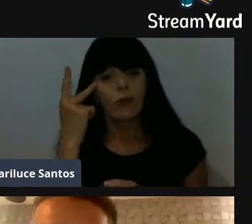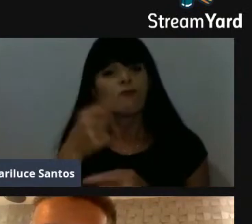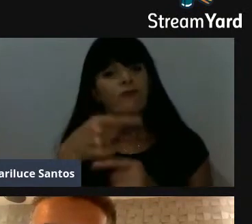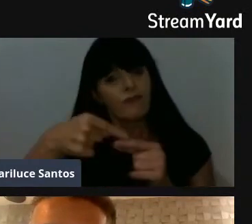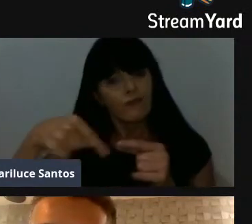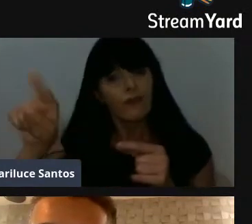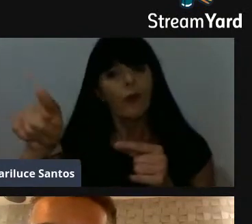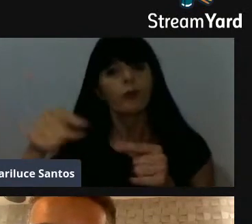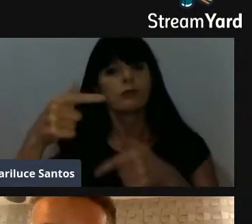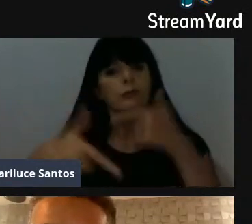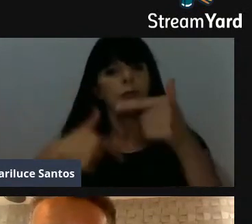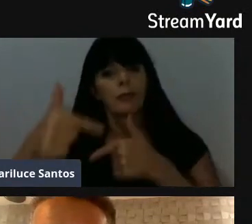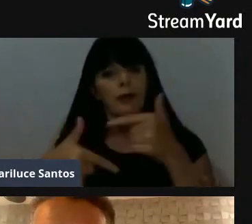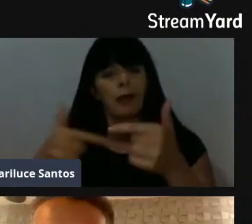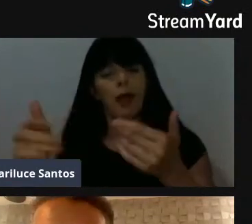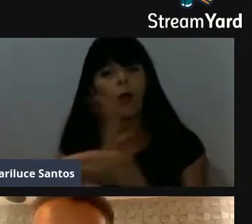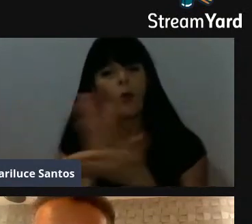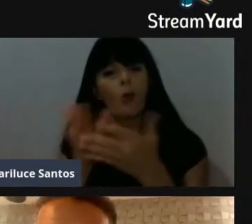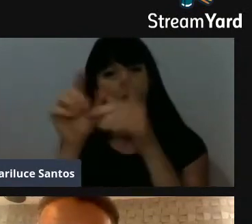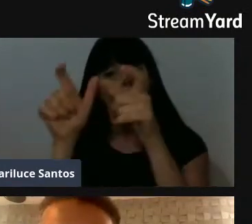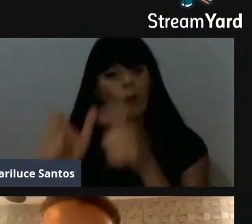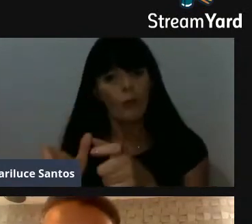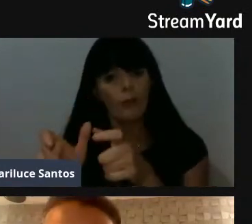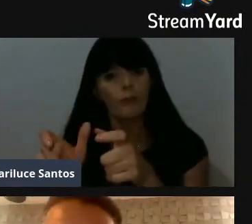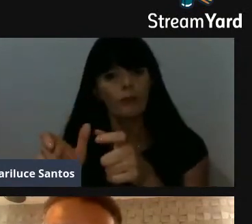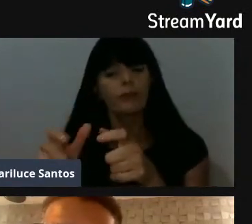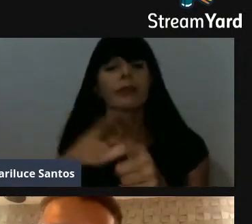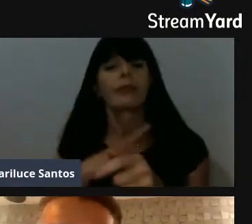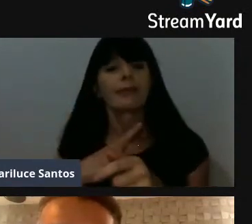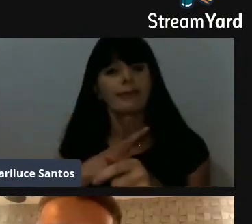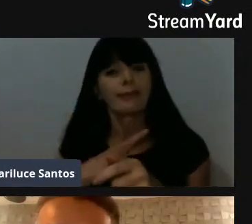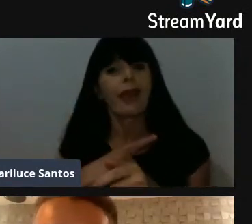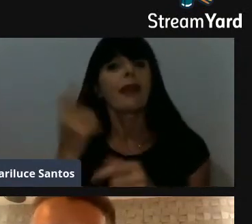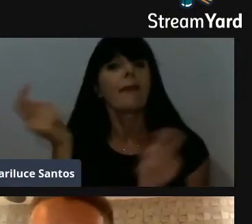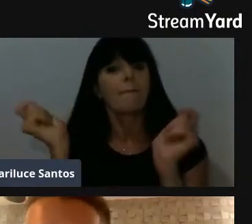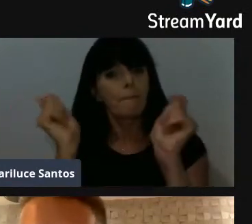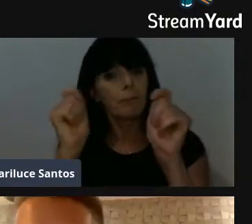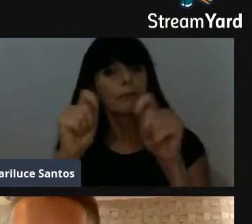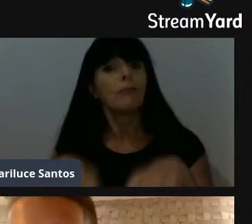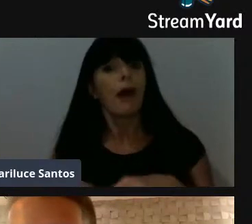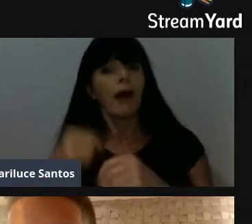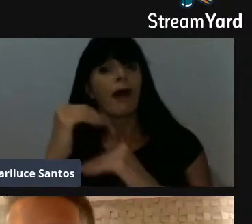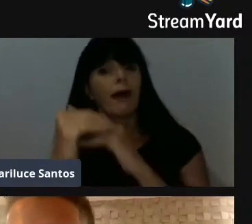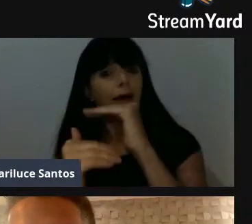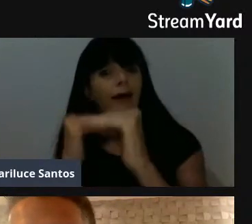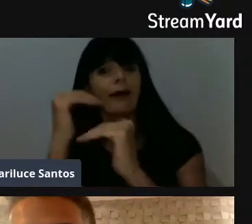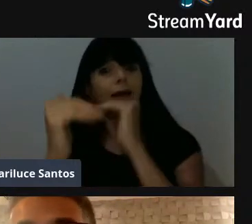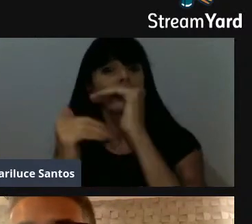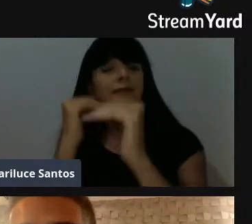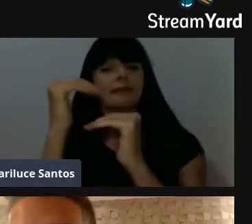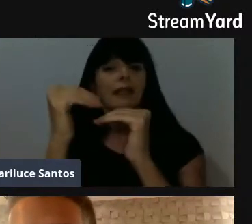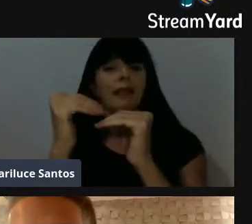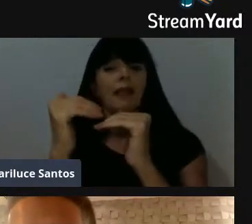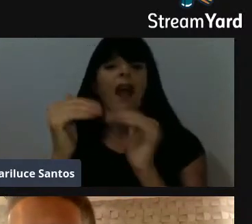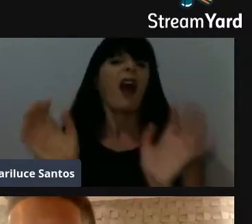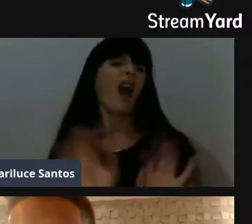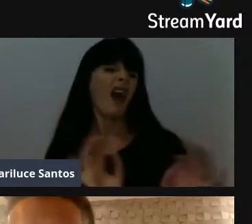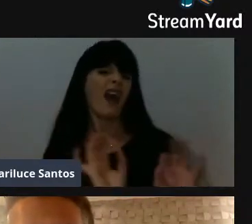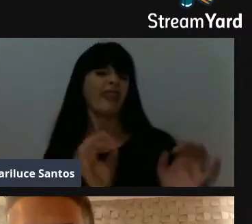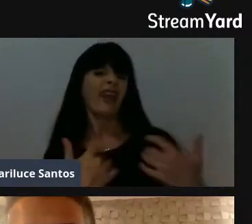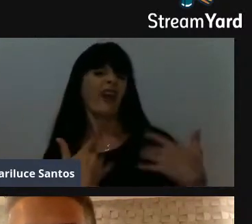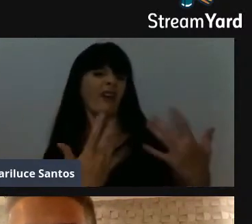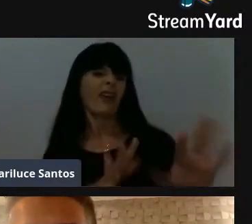em alguns locais que tem até no local uma projeção, uma possibilidade de crescimento e a pessoa, ela se contenta em ficar estagnada,